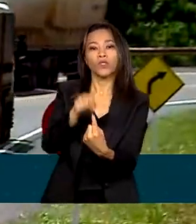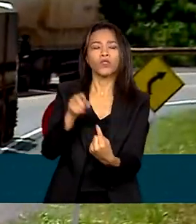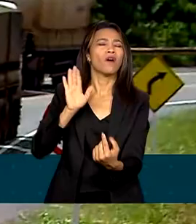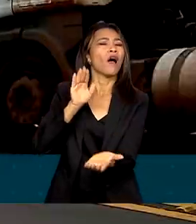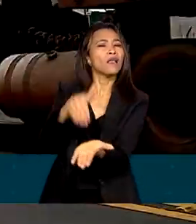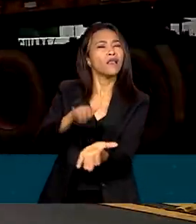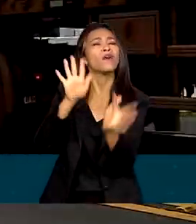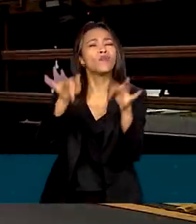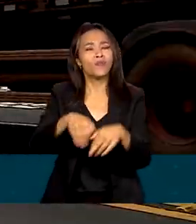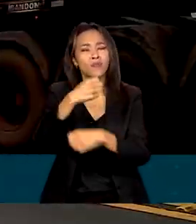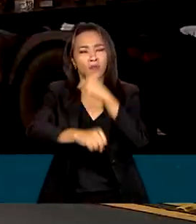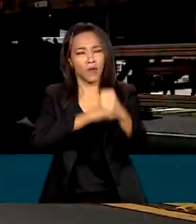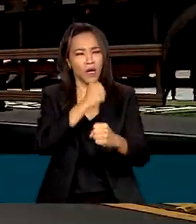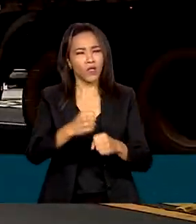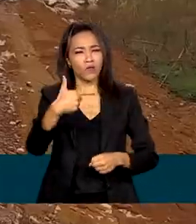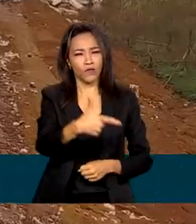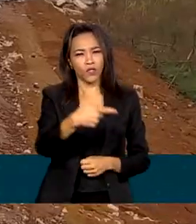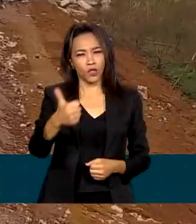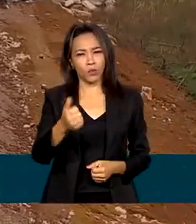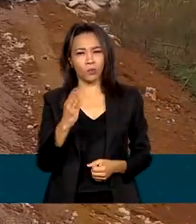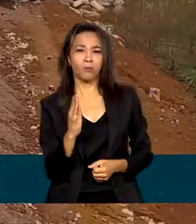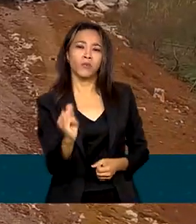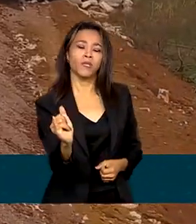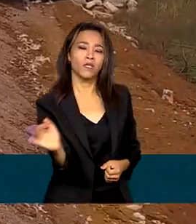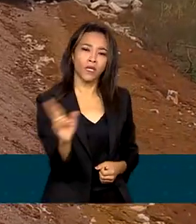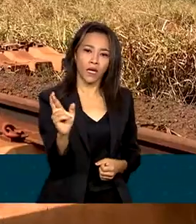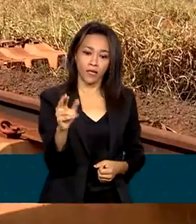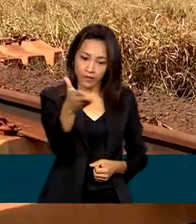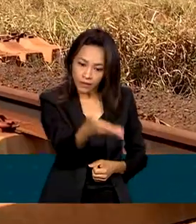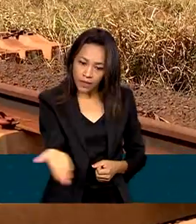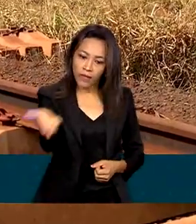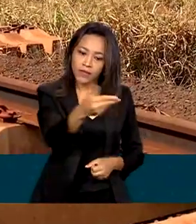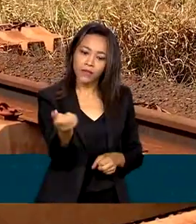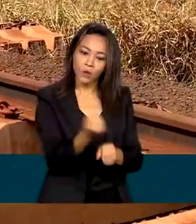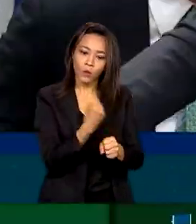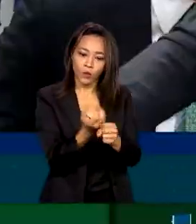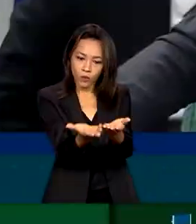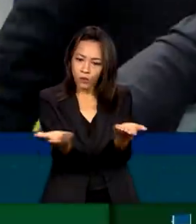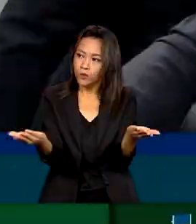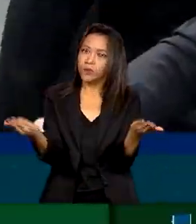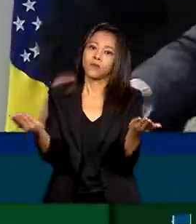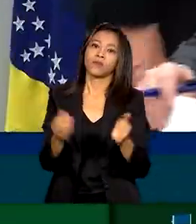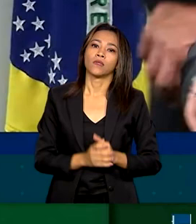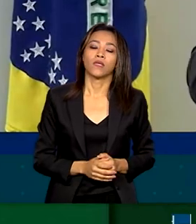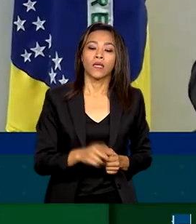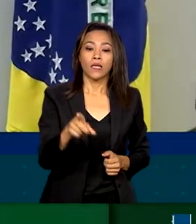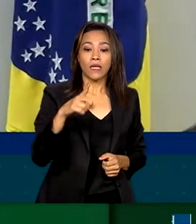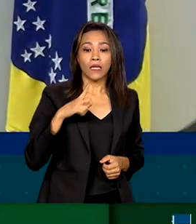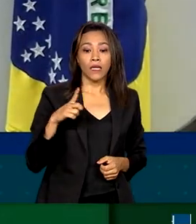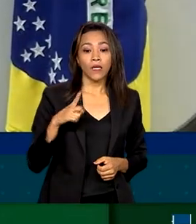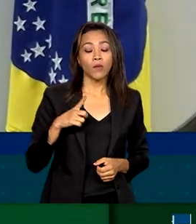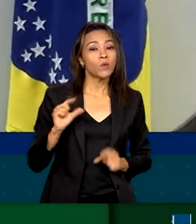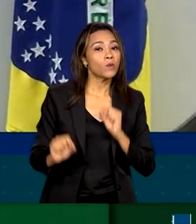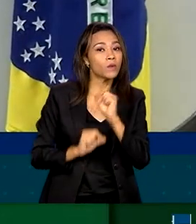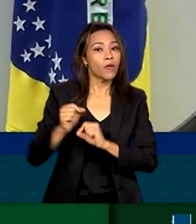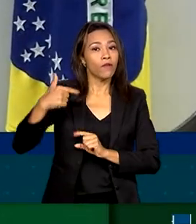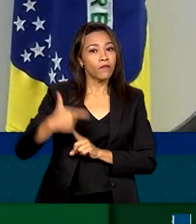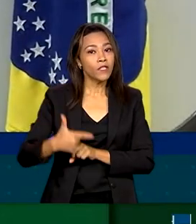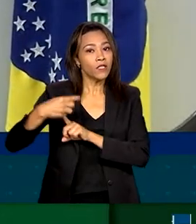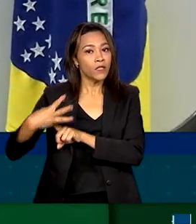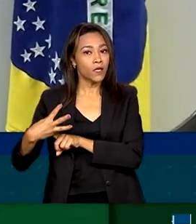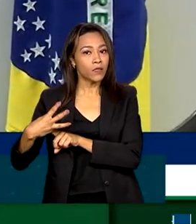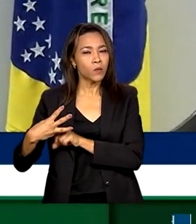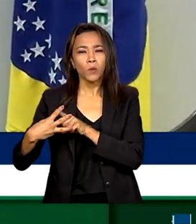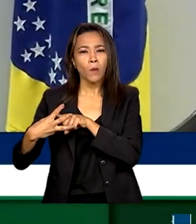fim do ano cerca de 21 bilhões de reais em rodovias e ferrovias. A gente tem 23% da nossa malha